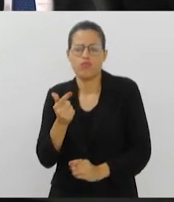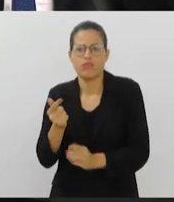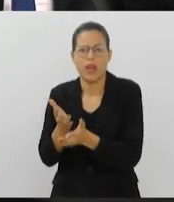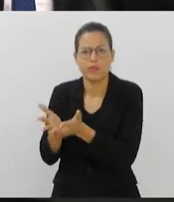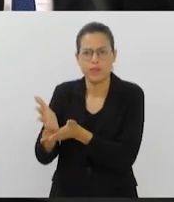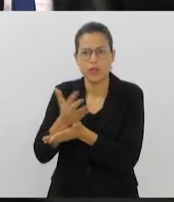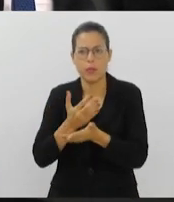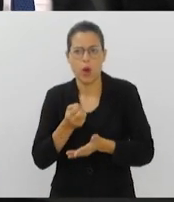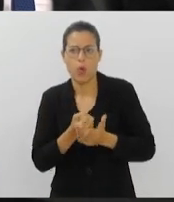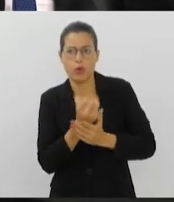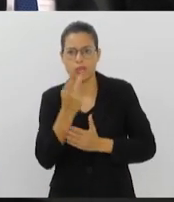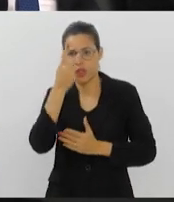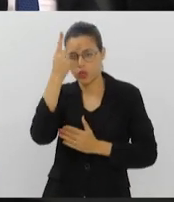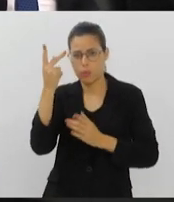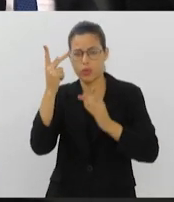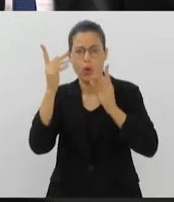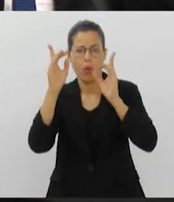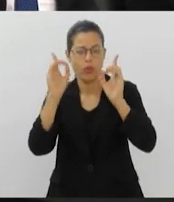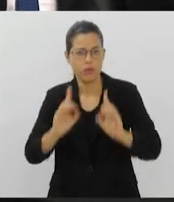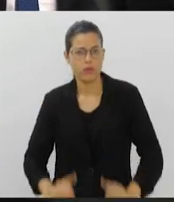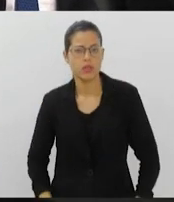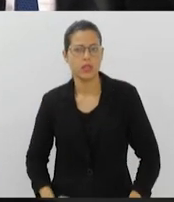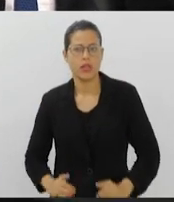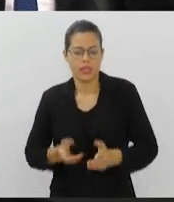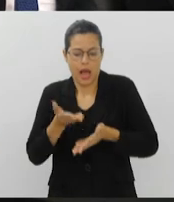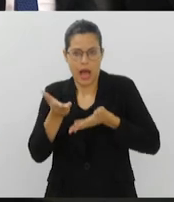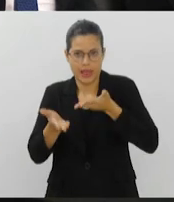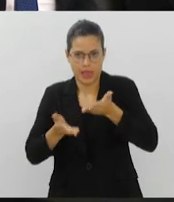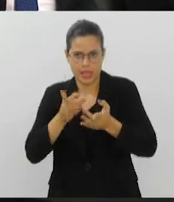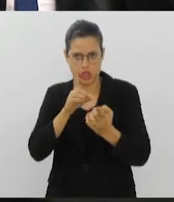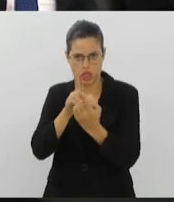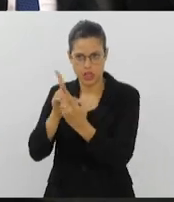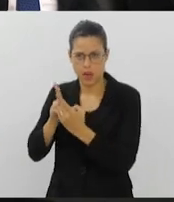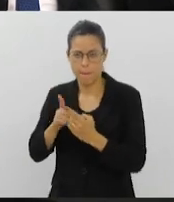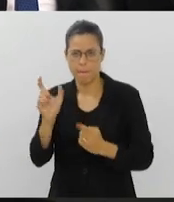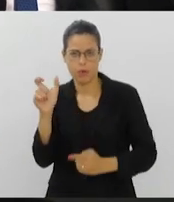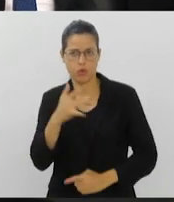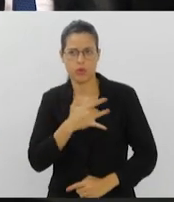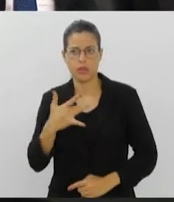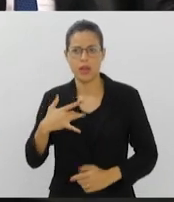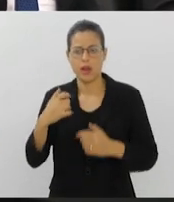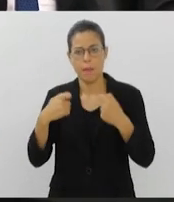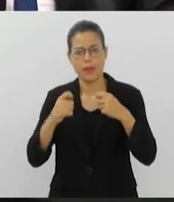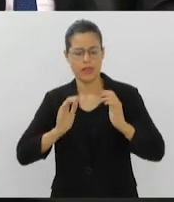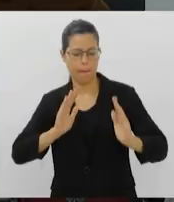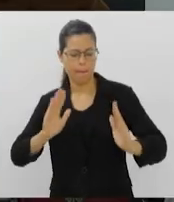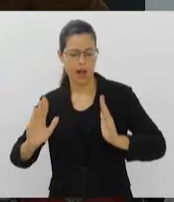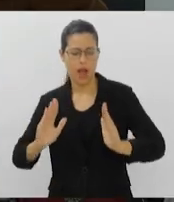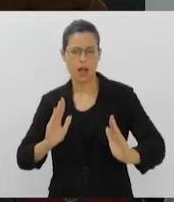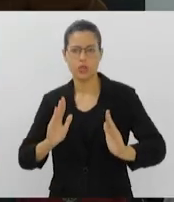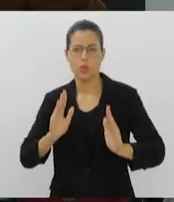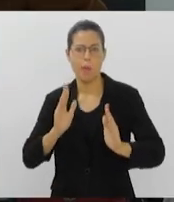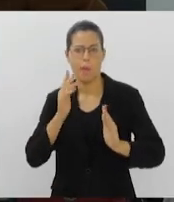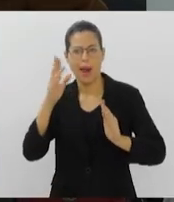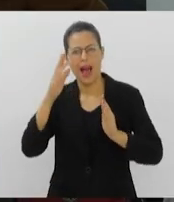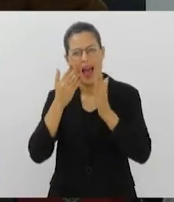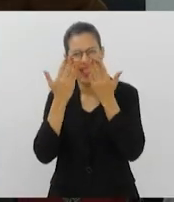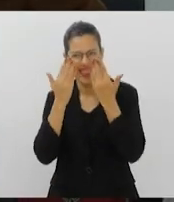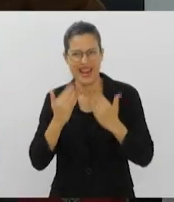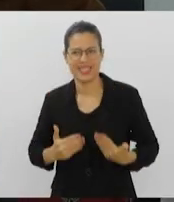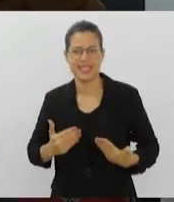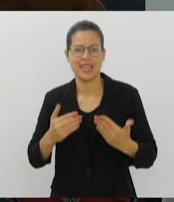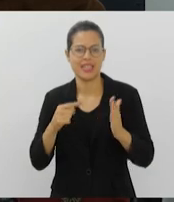deficiência atendidas pelos planos e que precisa cumprir um prazo para verificar essas denúncias. Quando acontece essa